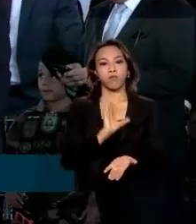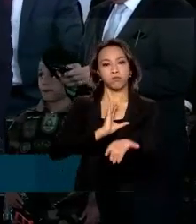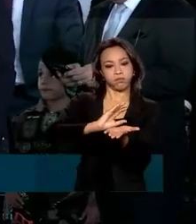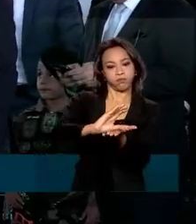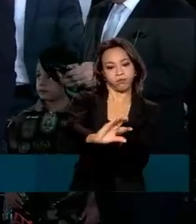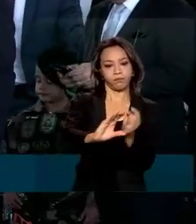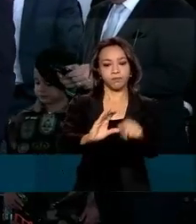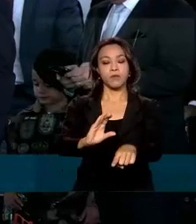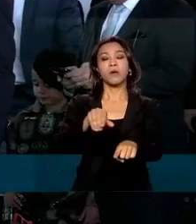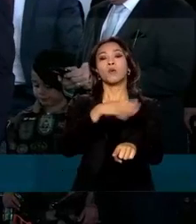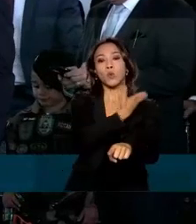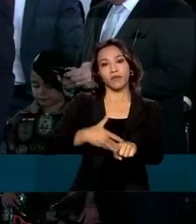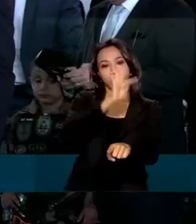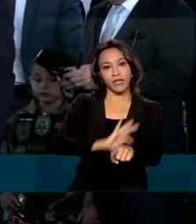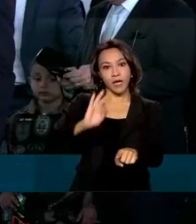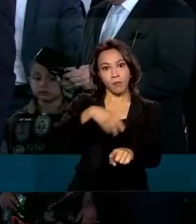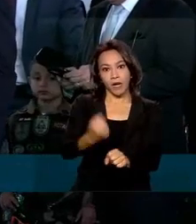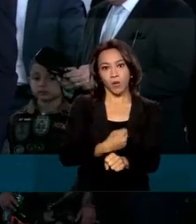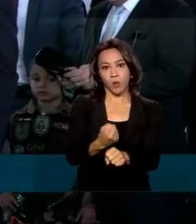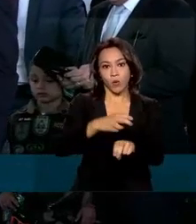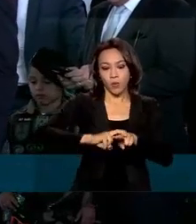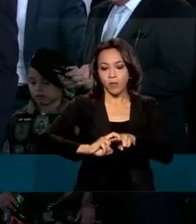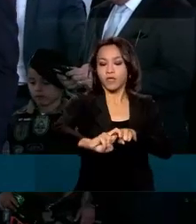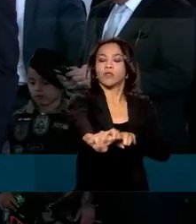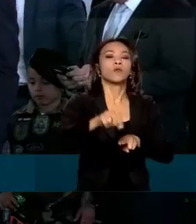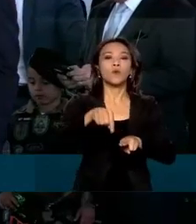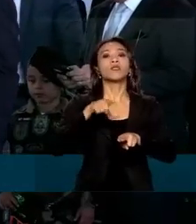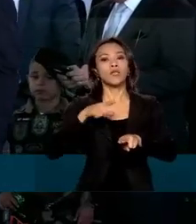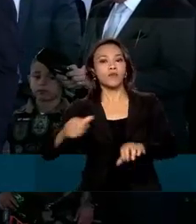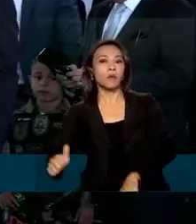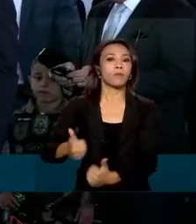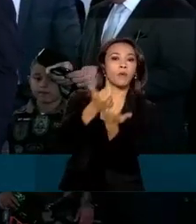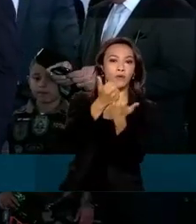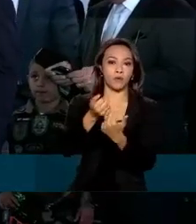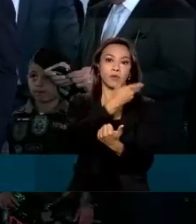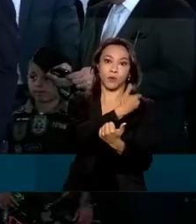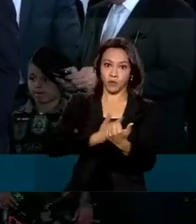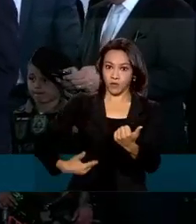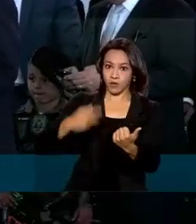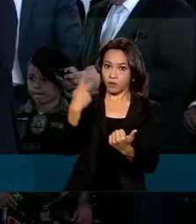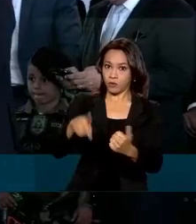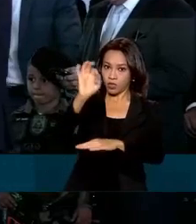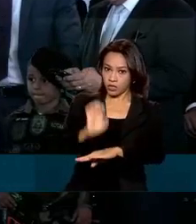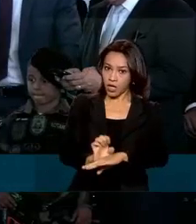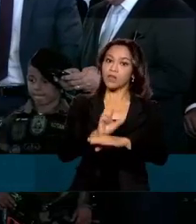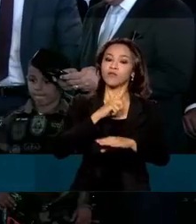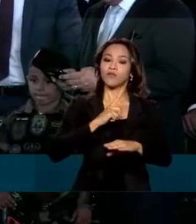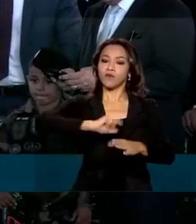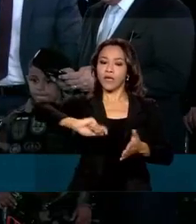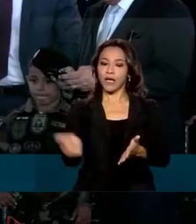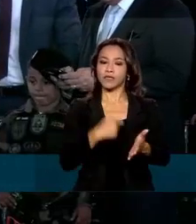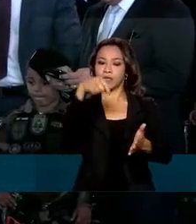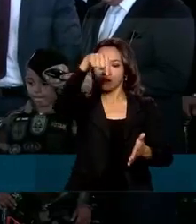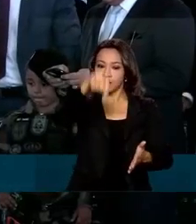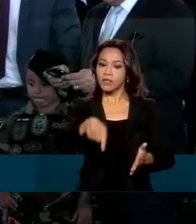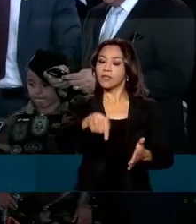federal para o metrô de Belo Horizonte Com contrapartida estadual Foi formalizado nesta cerimônia que teve a presença do presidente Jair Bolsonaro